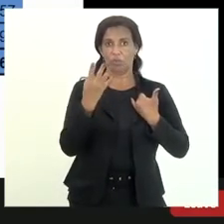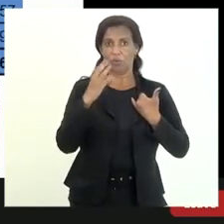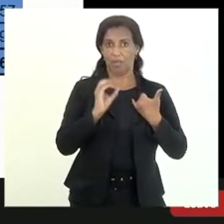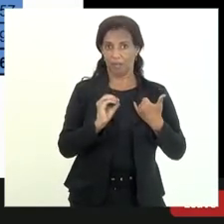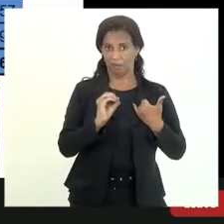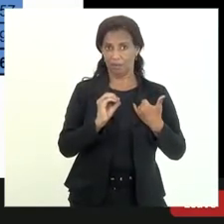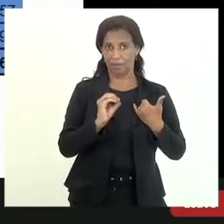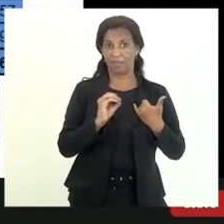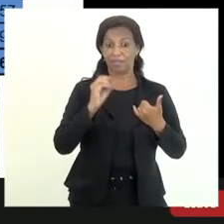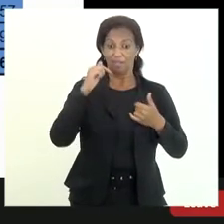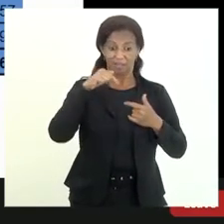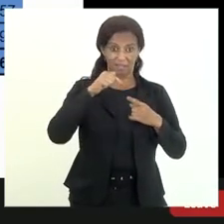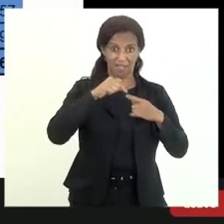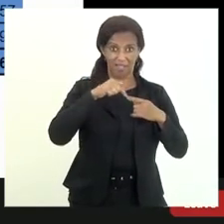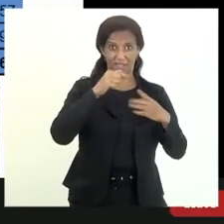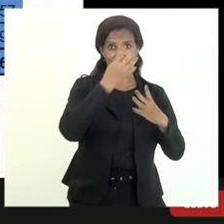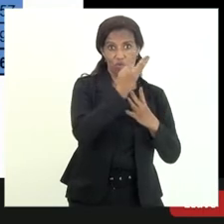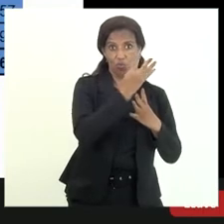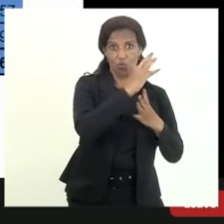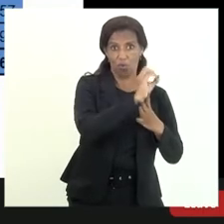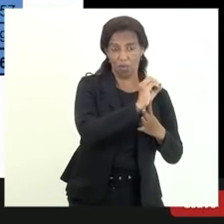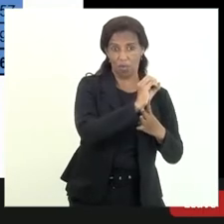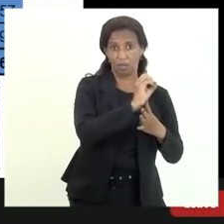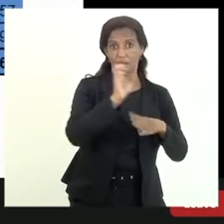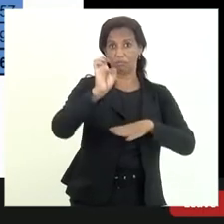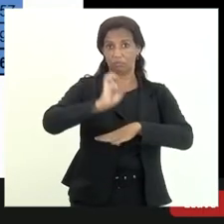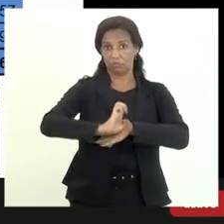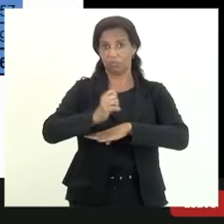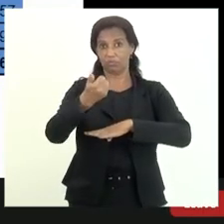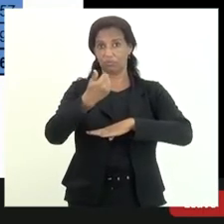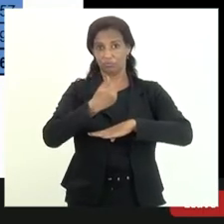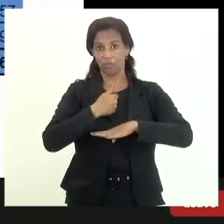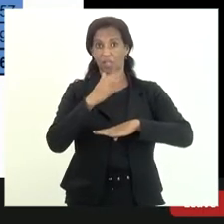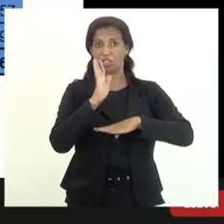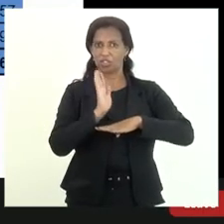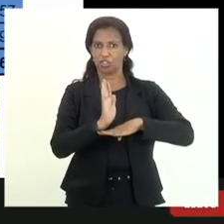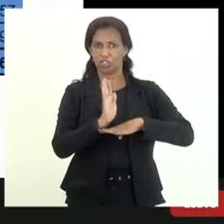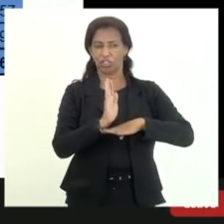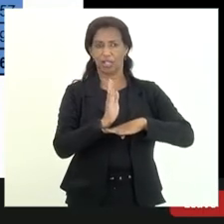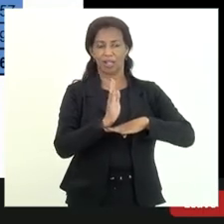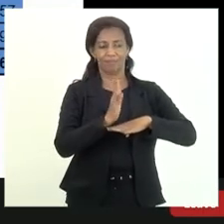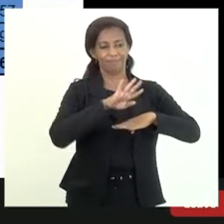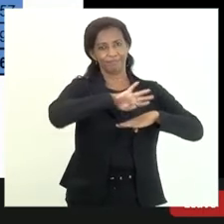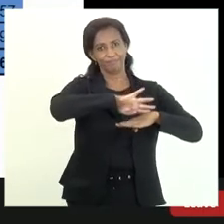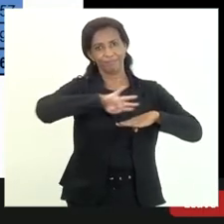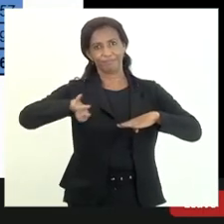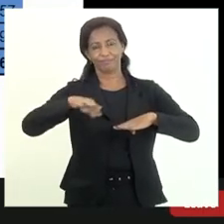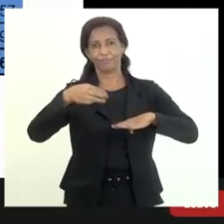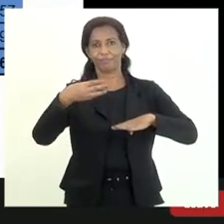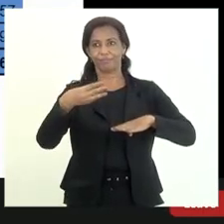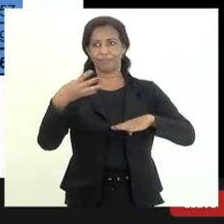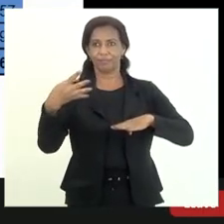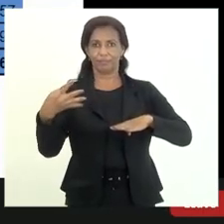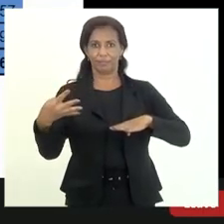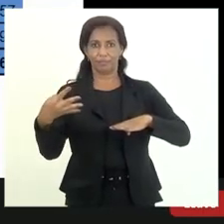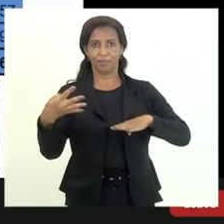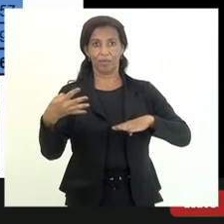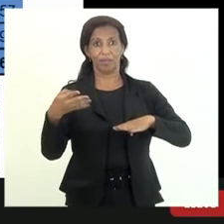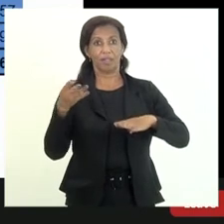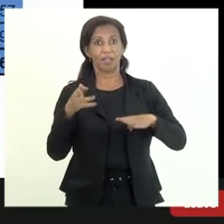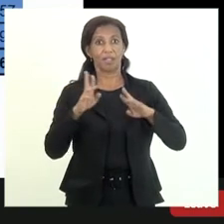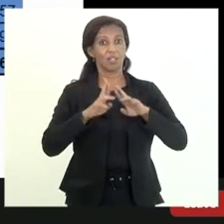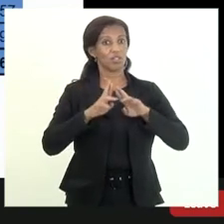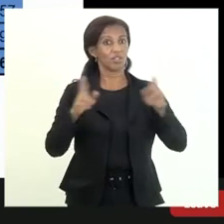o estado informou que já estaria desconsiderando 34 e que a diferença